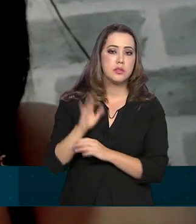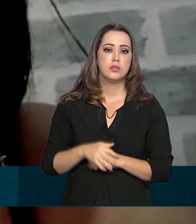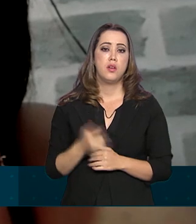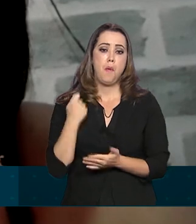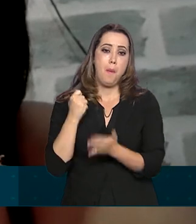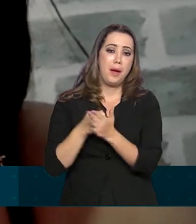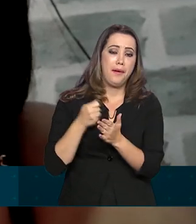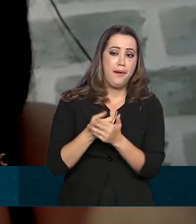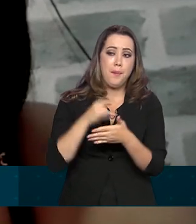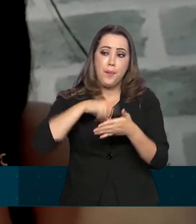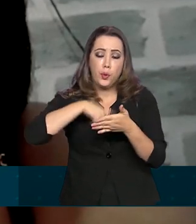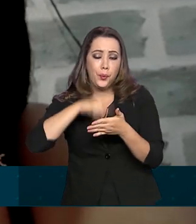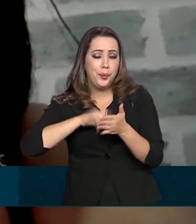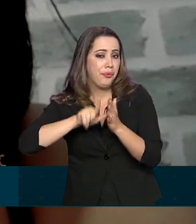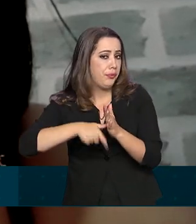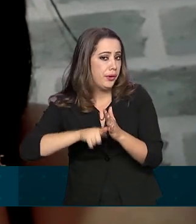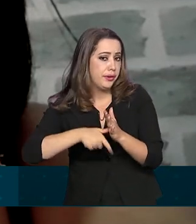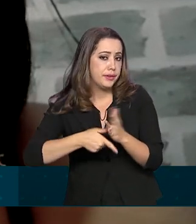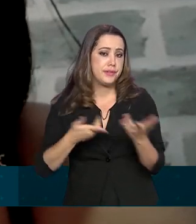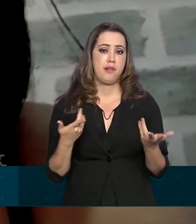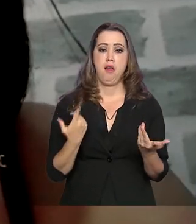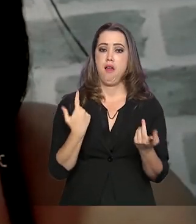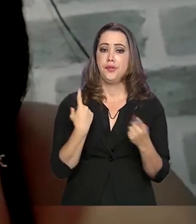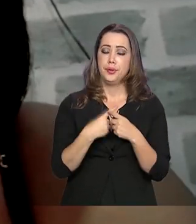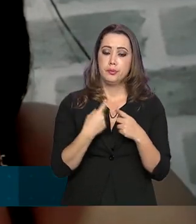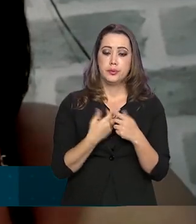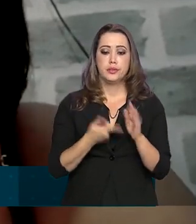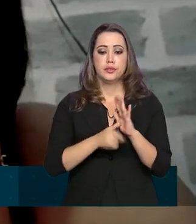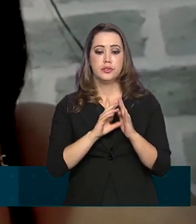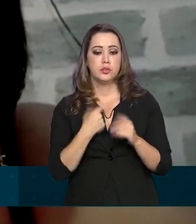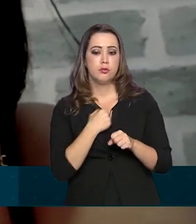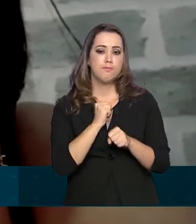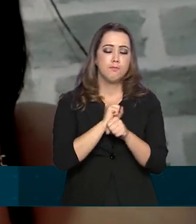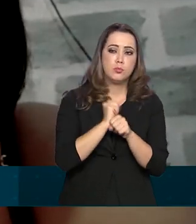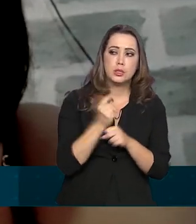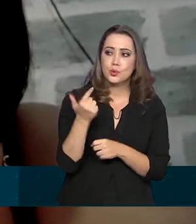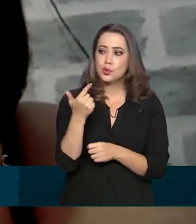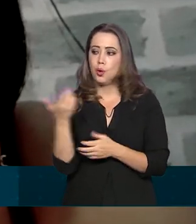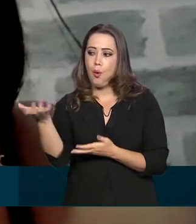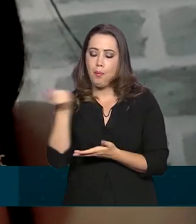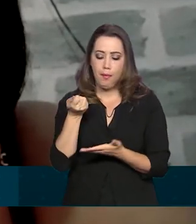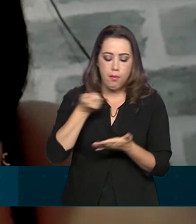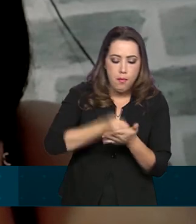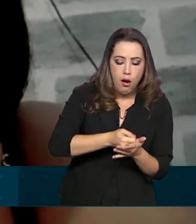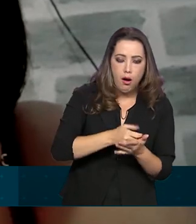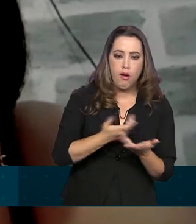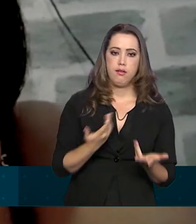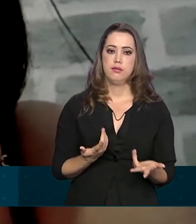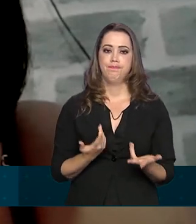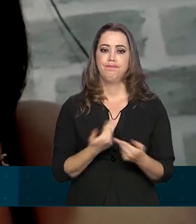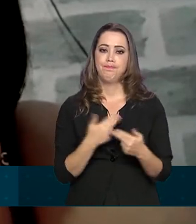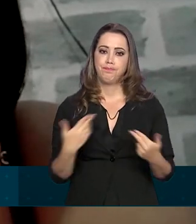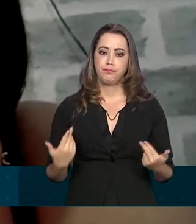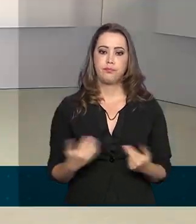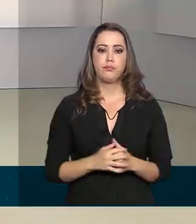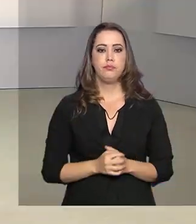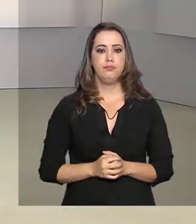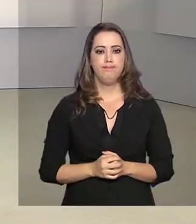atrasadas, né, devido às atividades paradas, a gente ficou sem ter esse recurso para fazer os pagamentos.